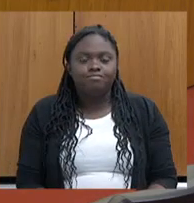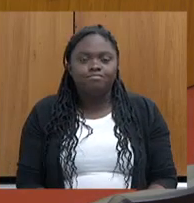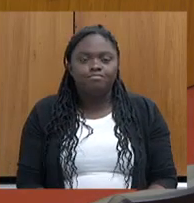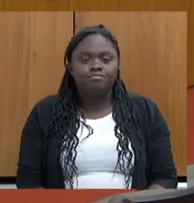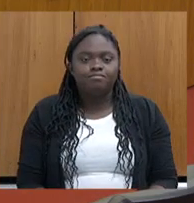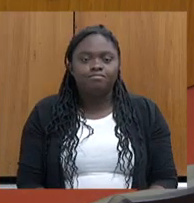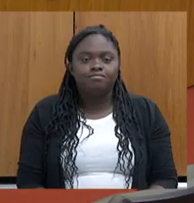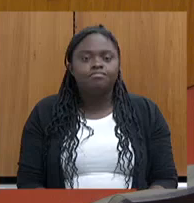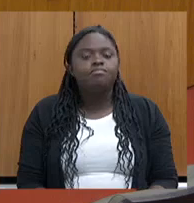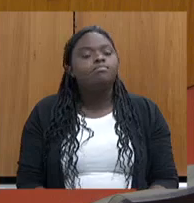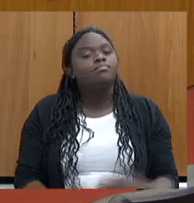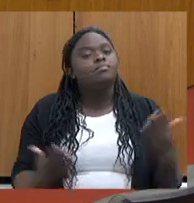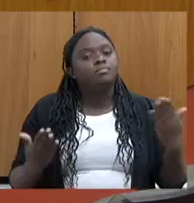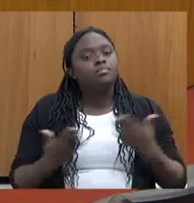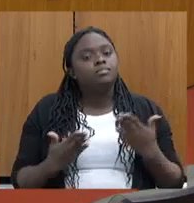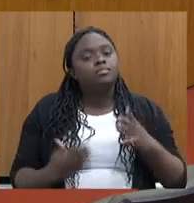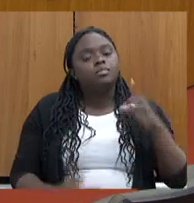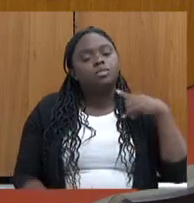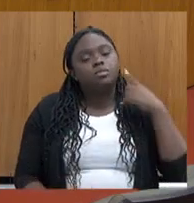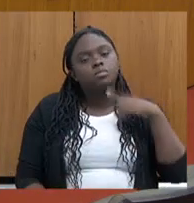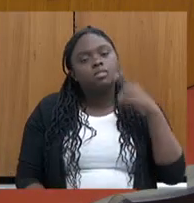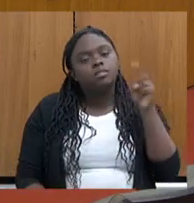Agora o deputado Zé Reis.